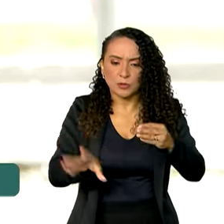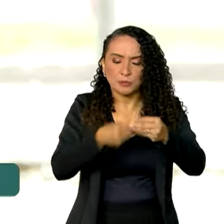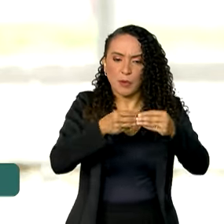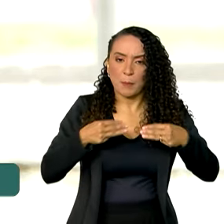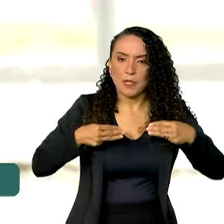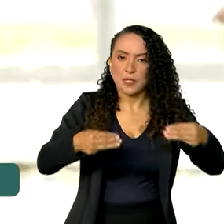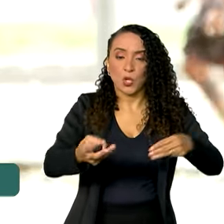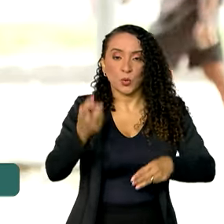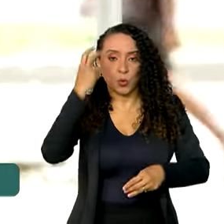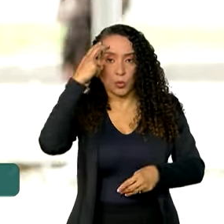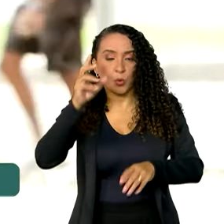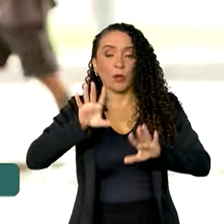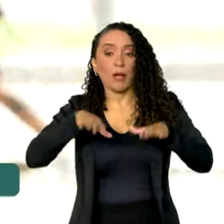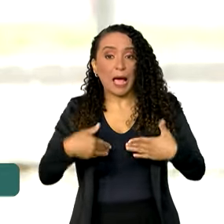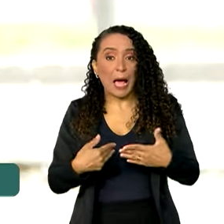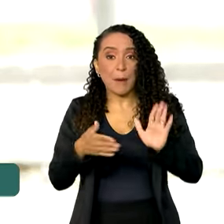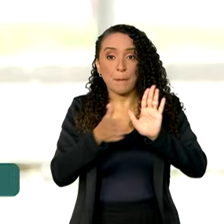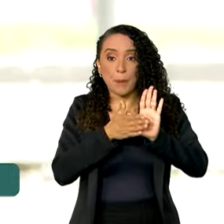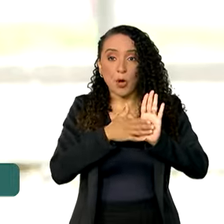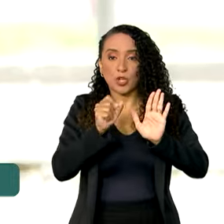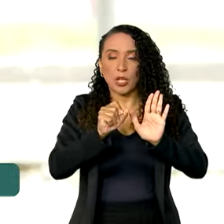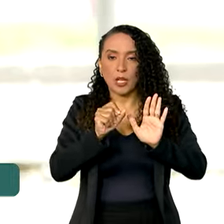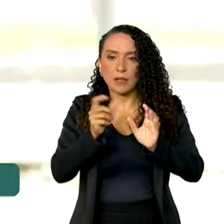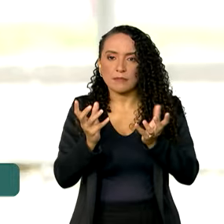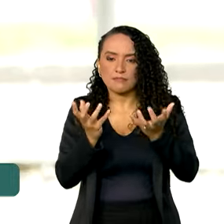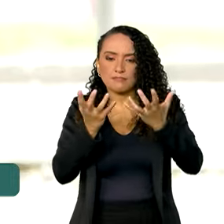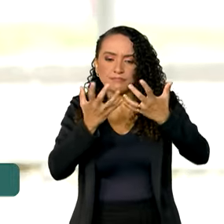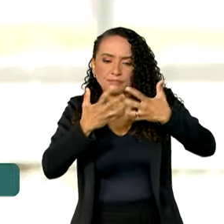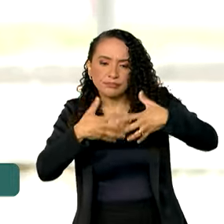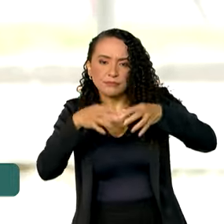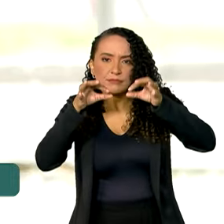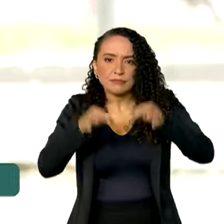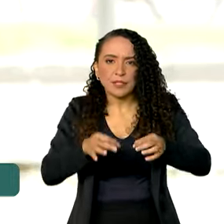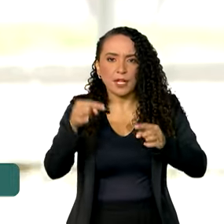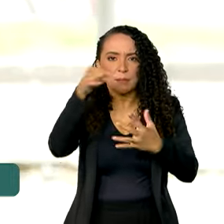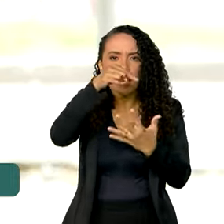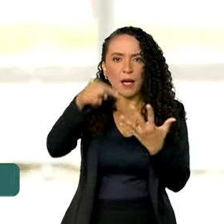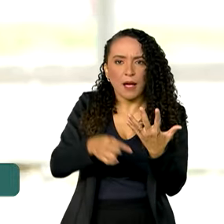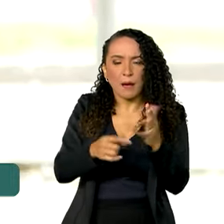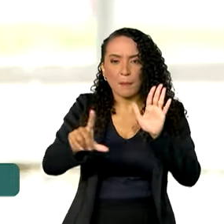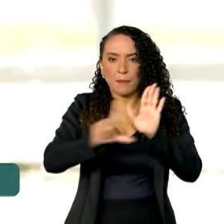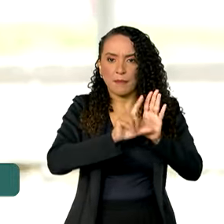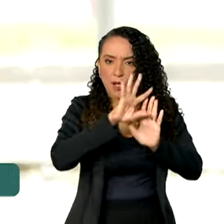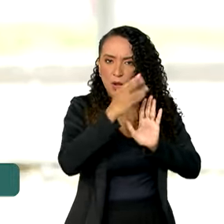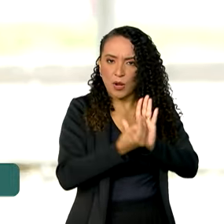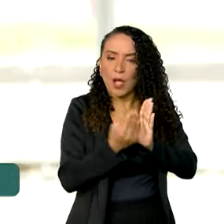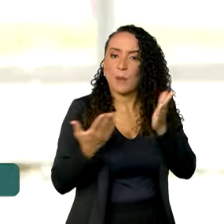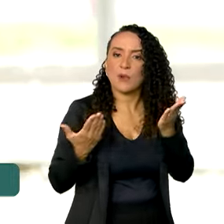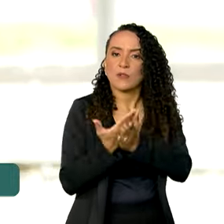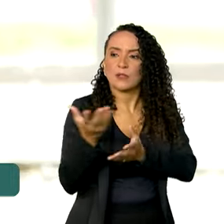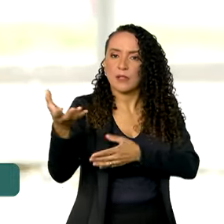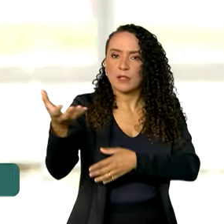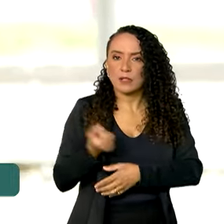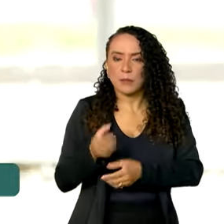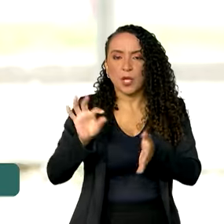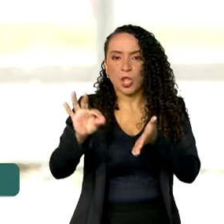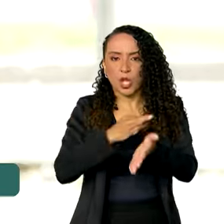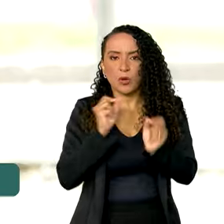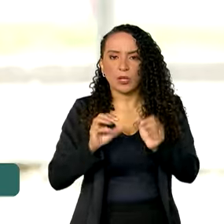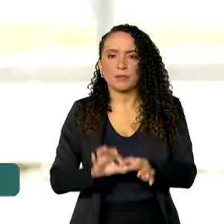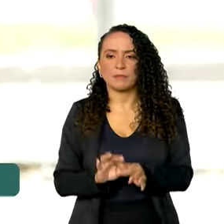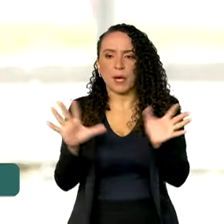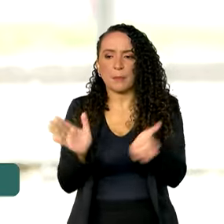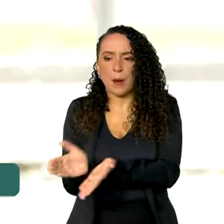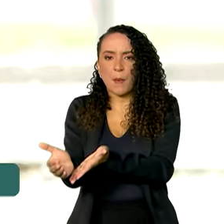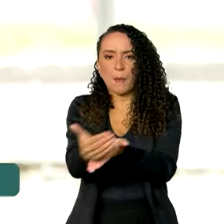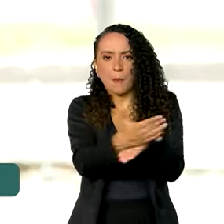Ministério da Cultura. Aquelas propostas que se encaixam nos critérios da Lei Rouanet são aprovadas e recebem autorização para captar